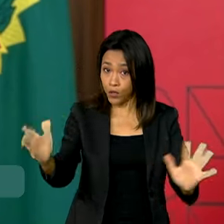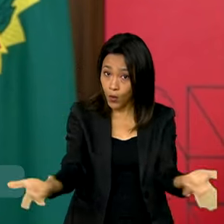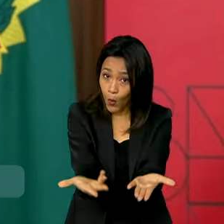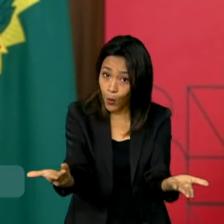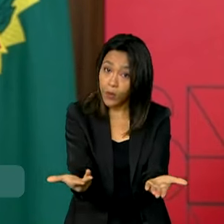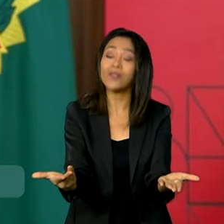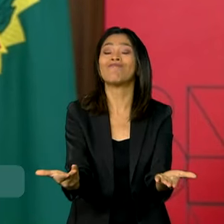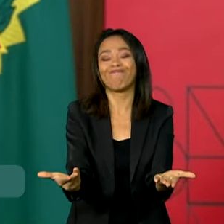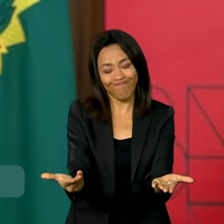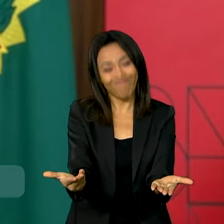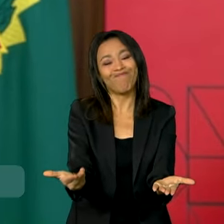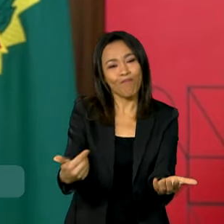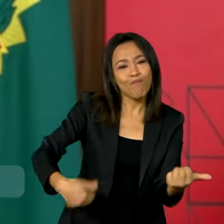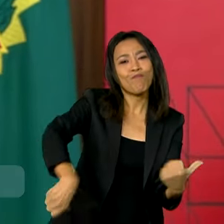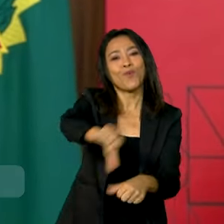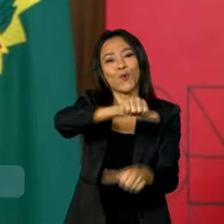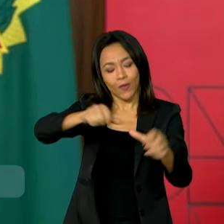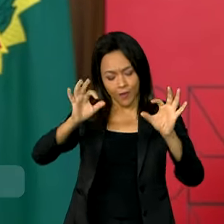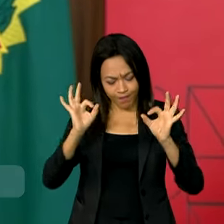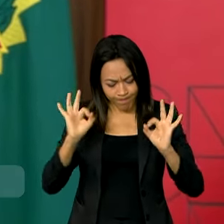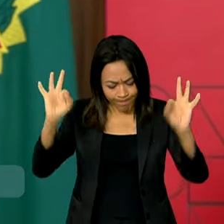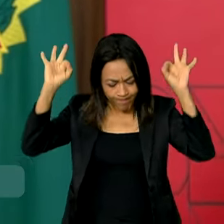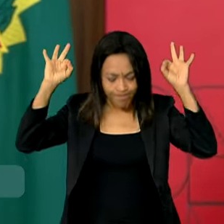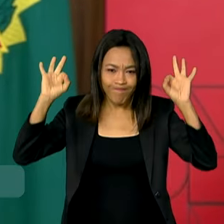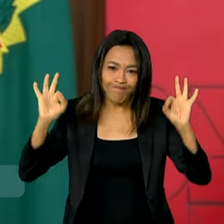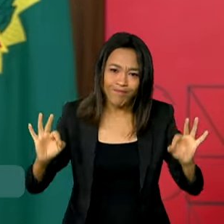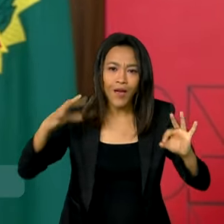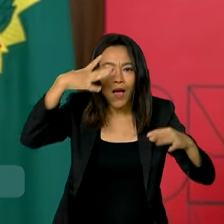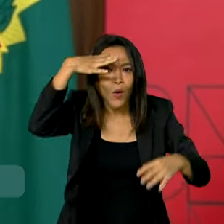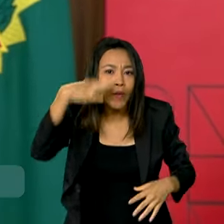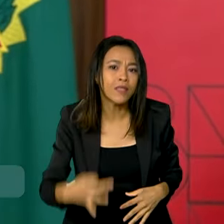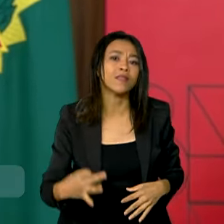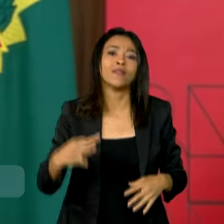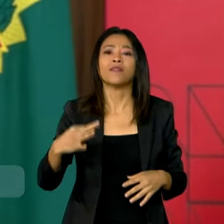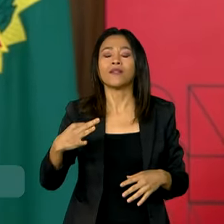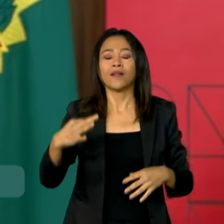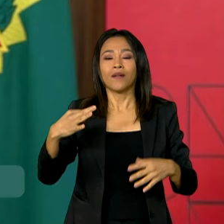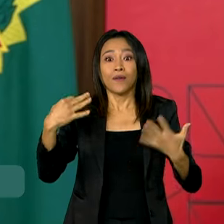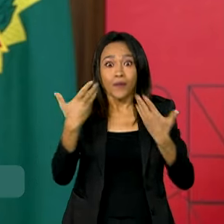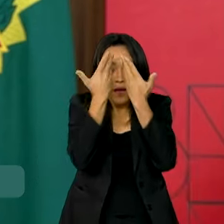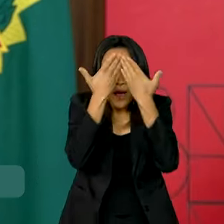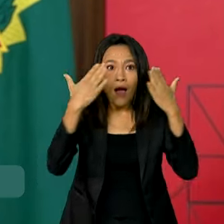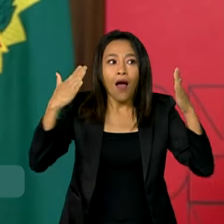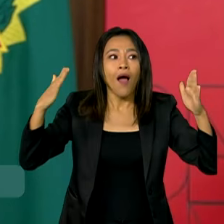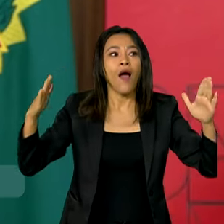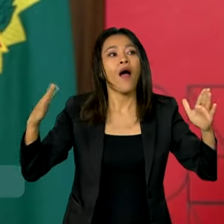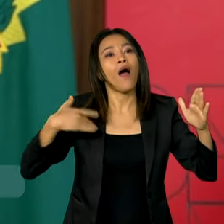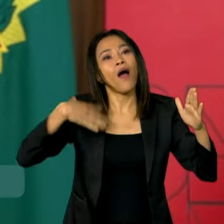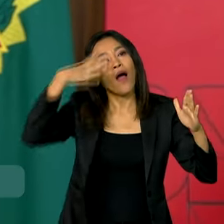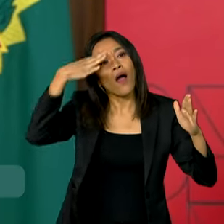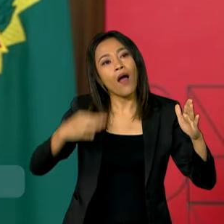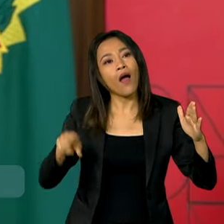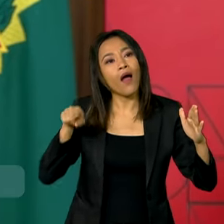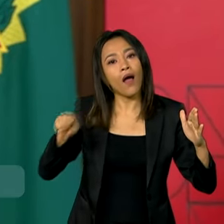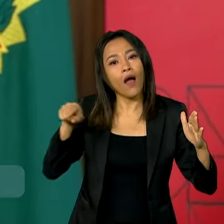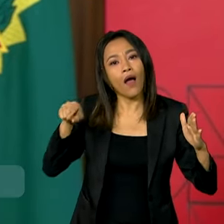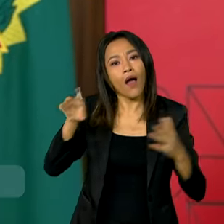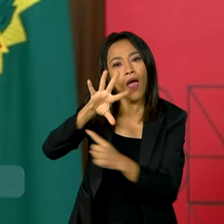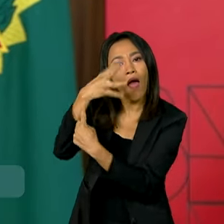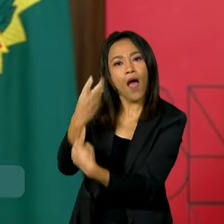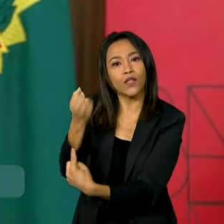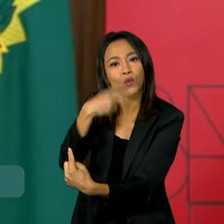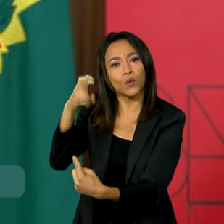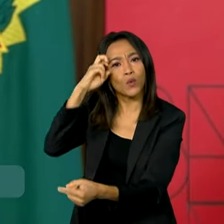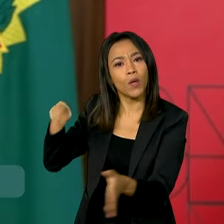muda definitivamente a compreensão e a visão que a gente tem dessa arte